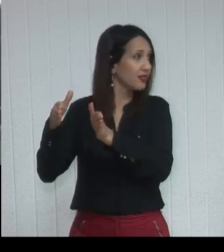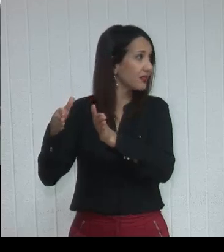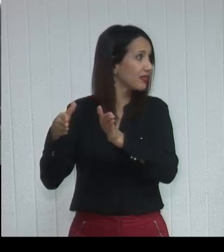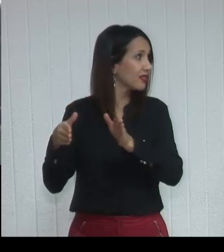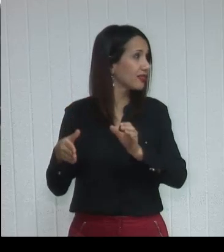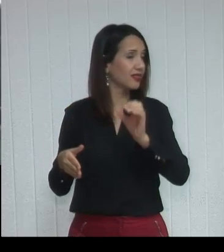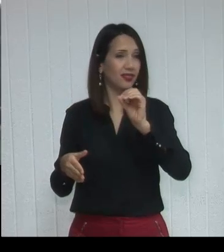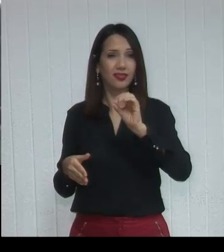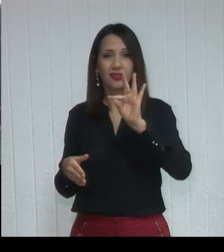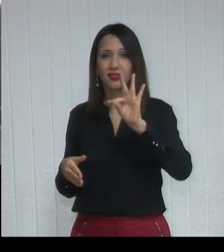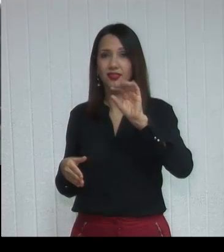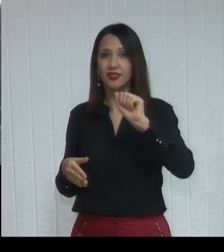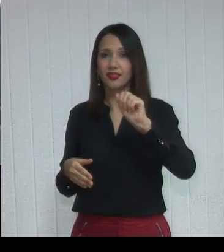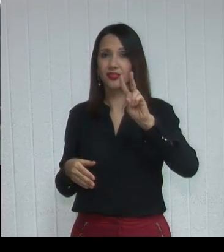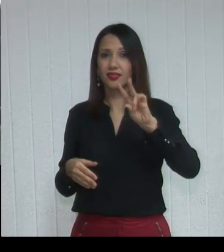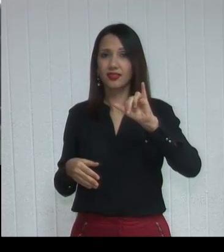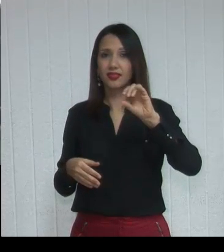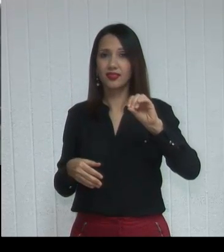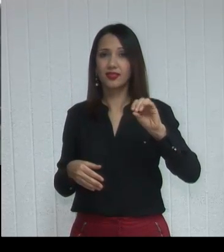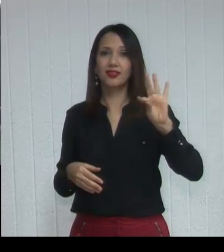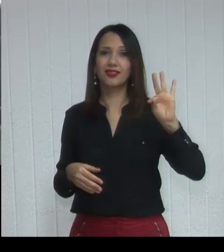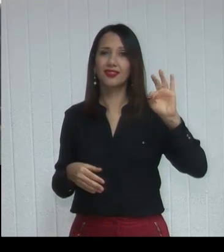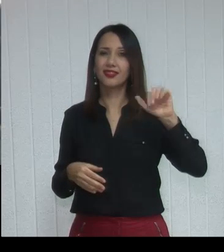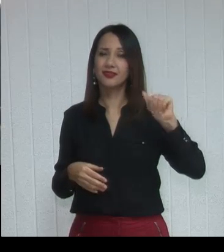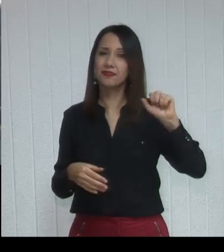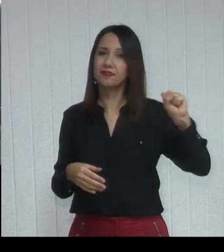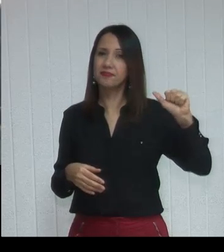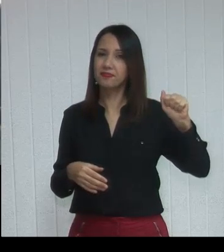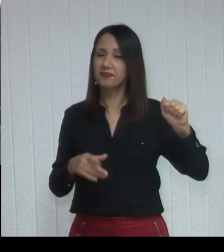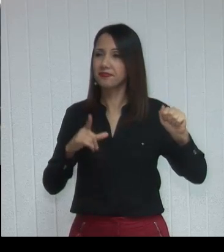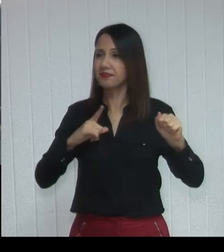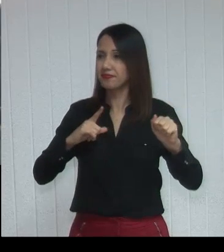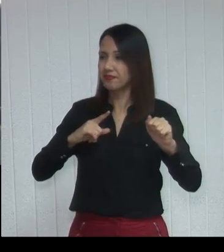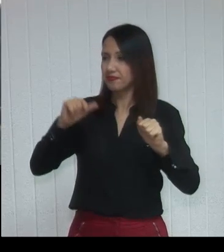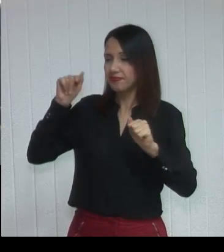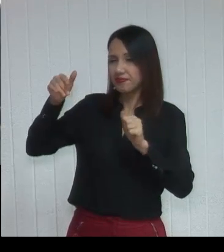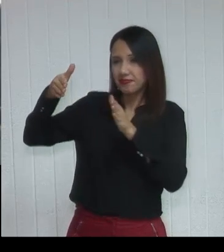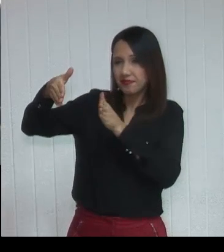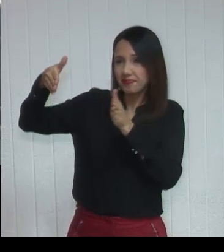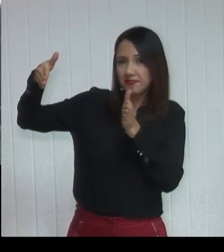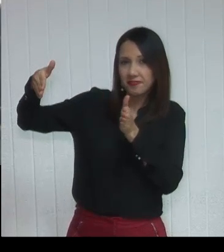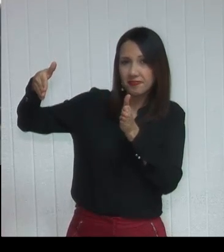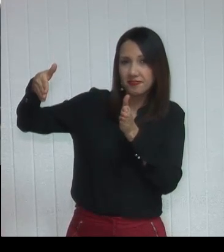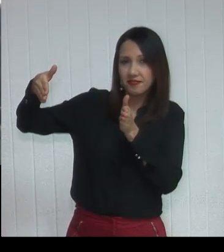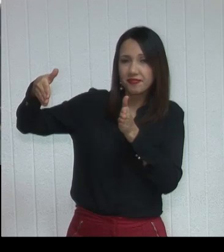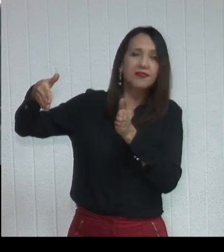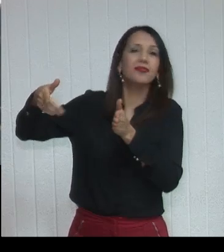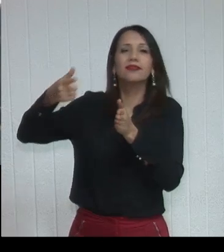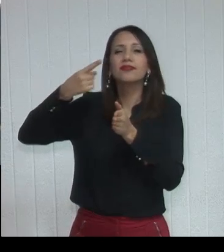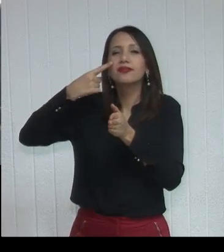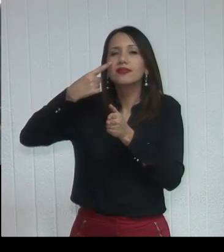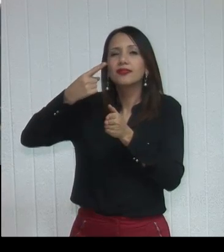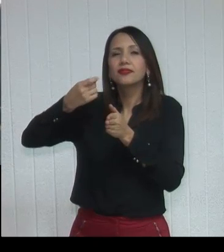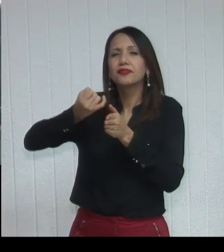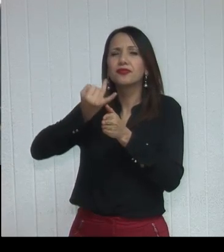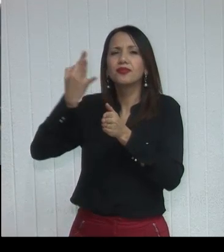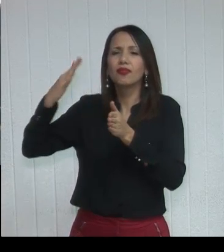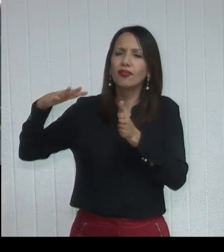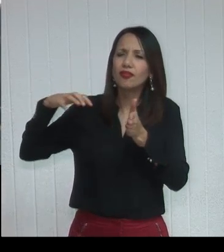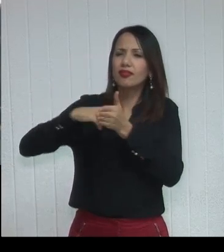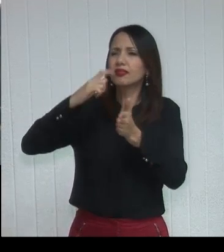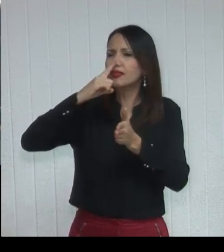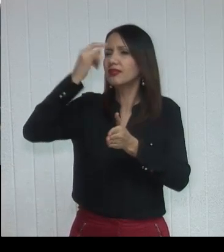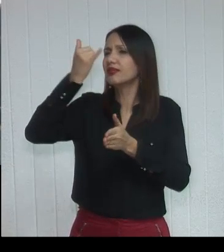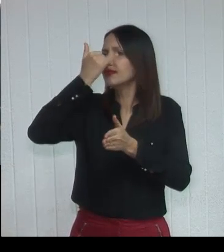Tasca. São duas avenidas, de um lado a Avenida Otávio Tasca e o outro o Pinheirinho. Então, nós já vimos vários acidentes do carro